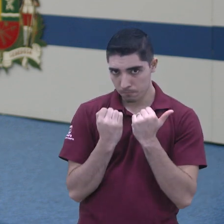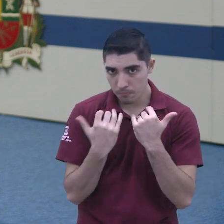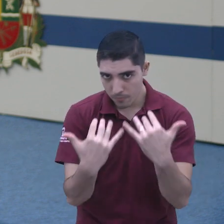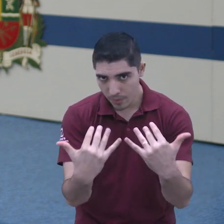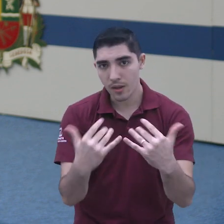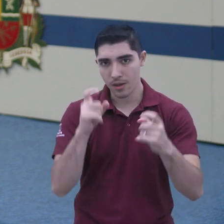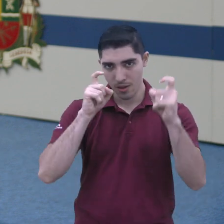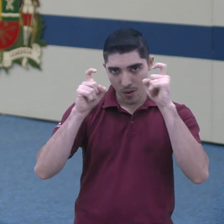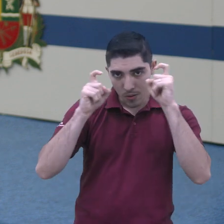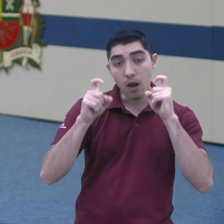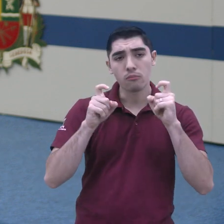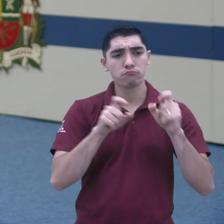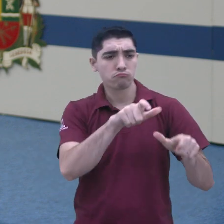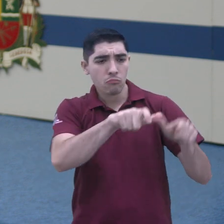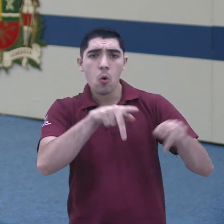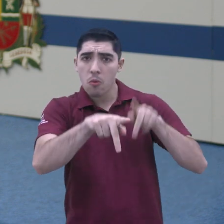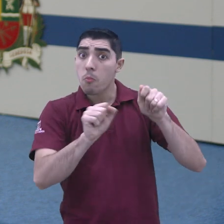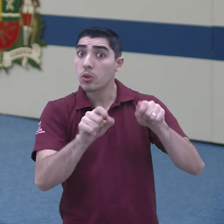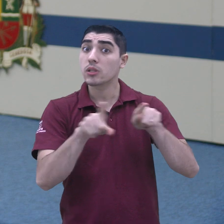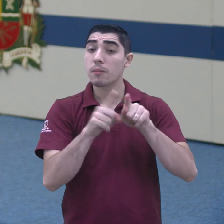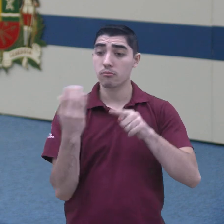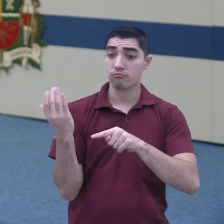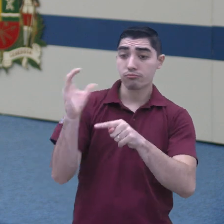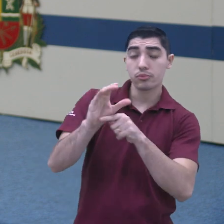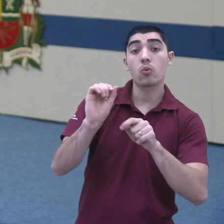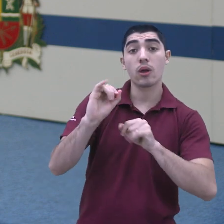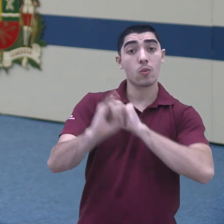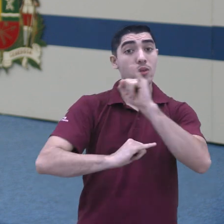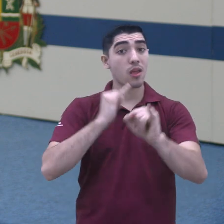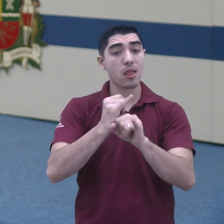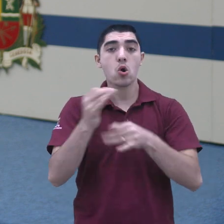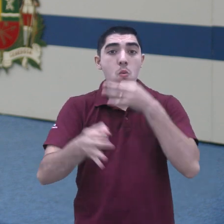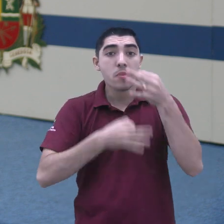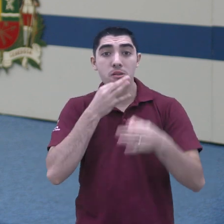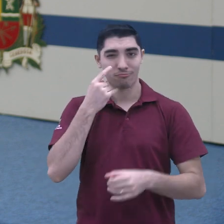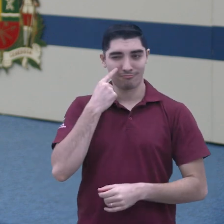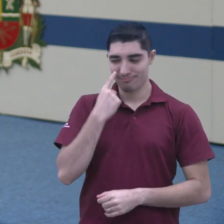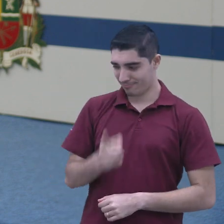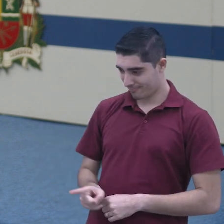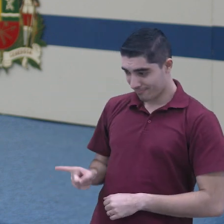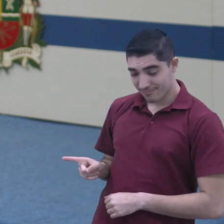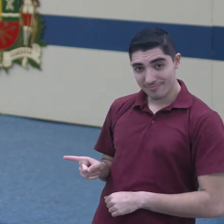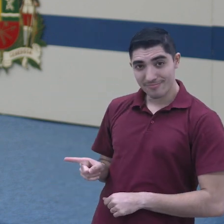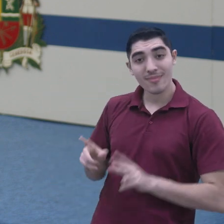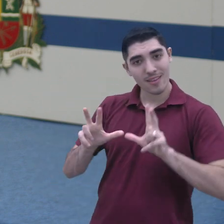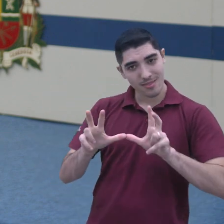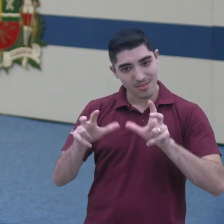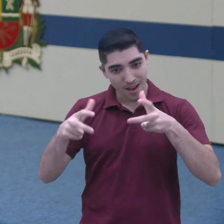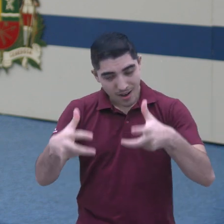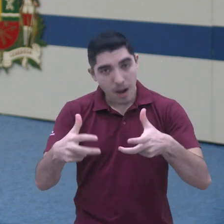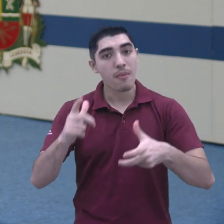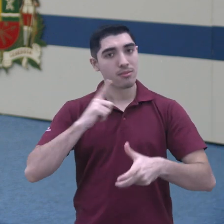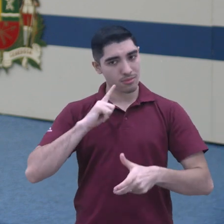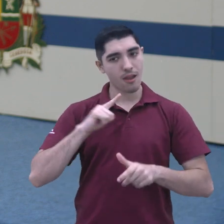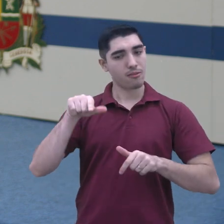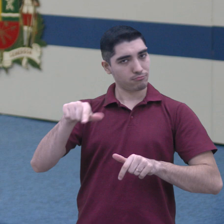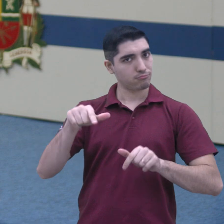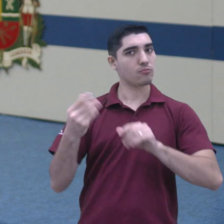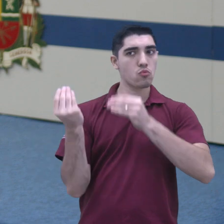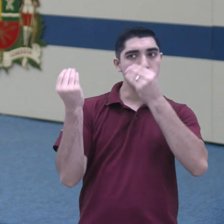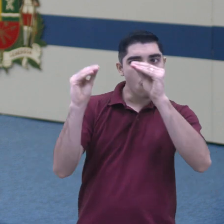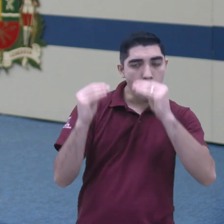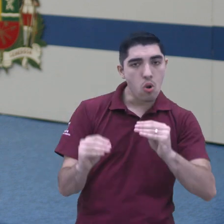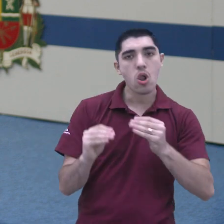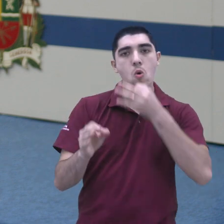audiências, a população também pode contribuir de forma online, por meio do hotsite sobre a LOA, disponível na página do